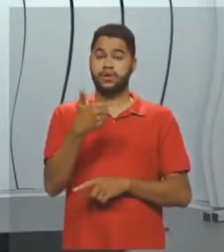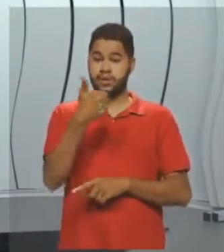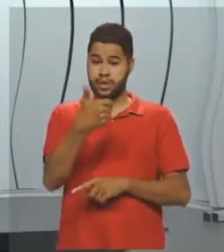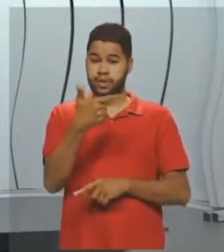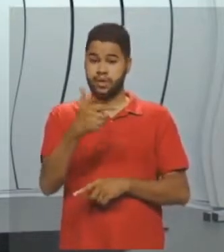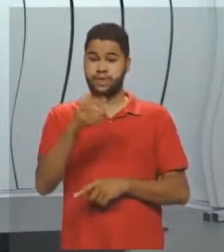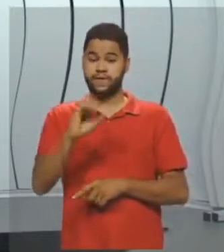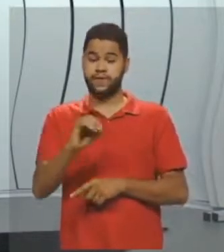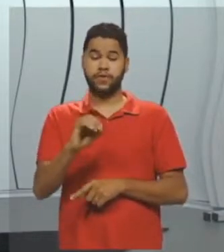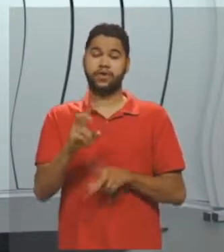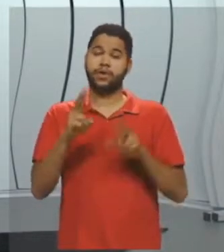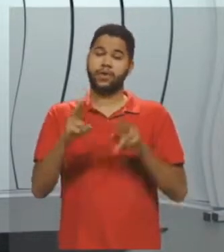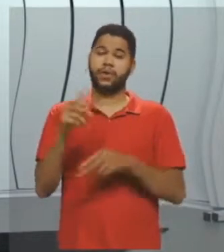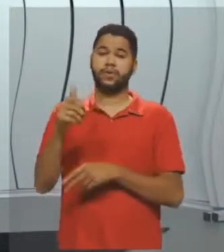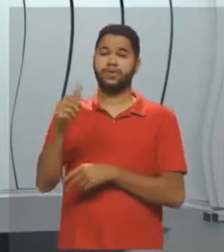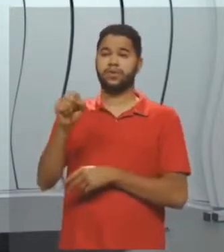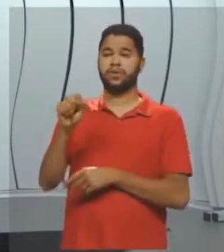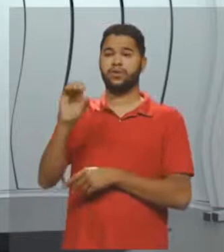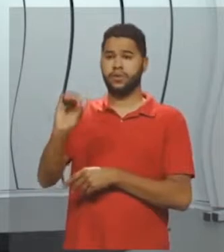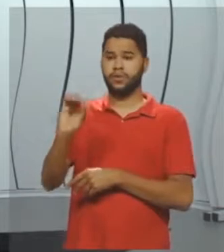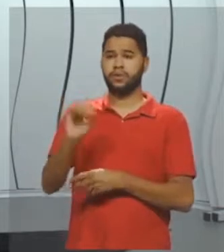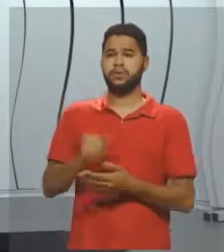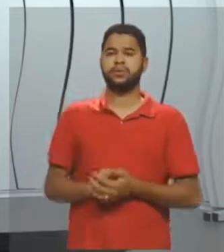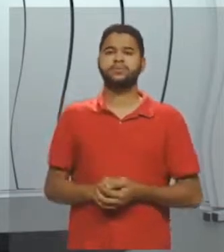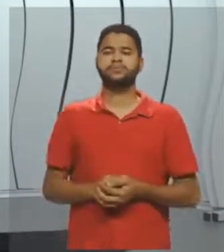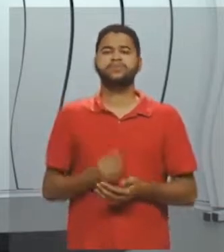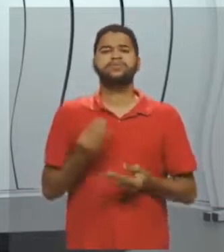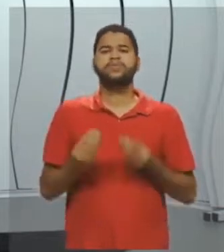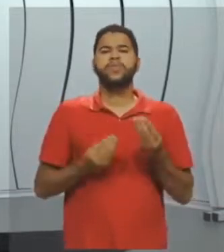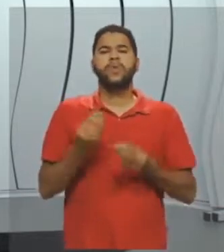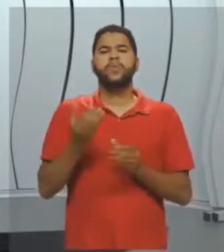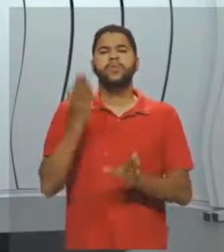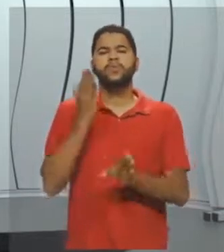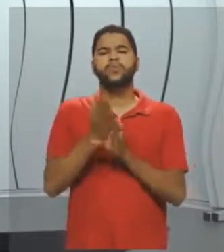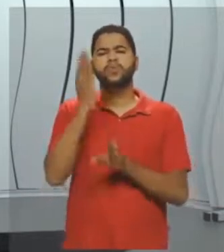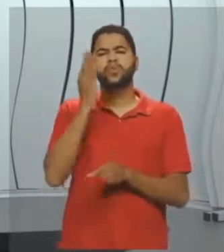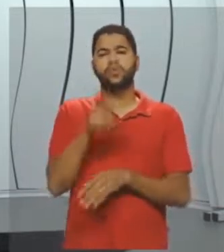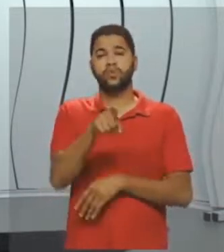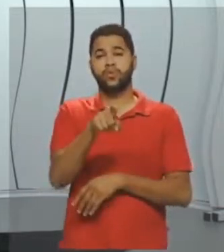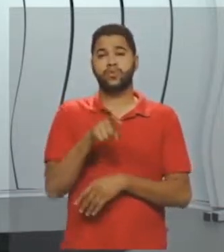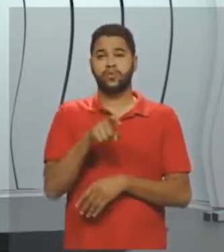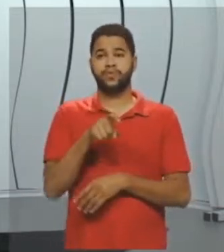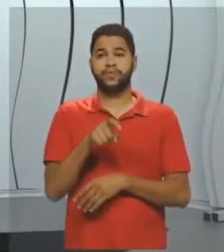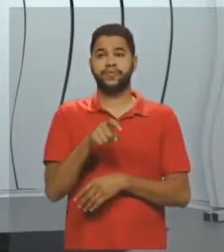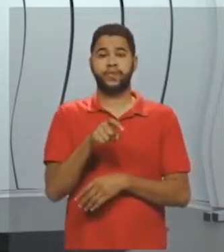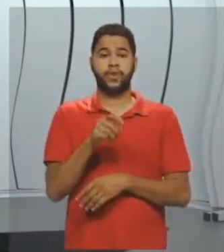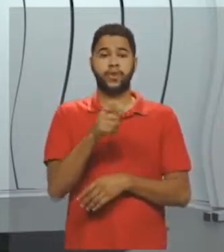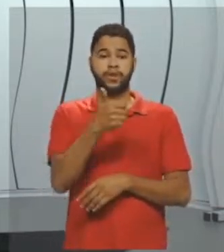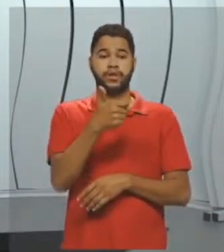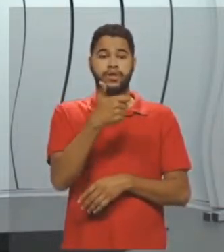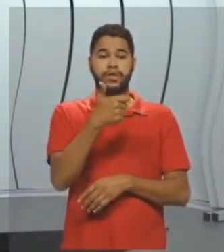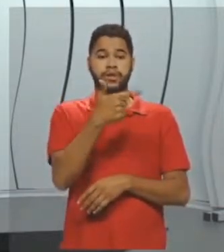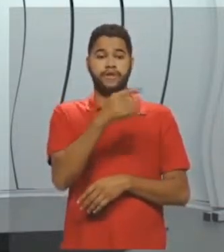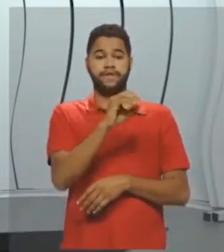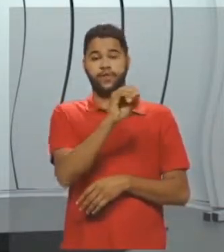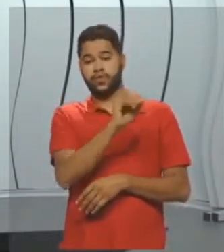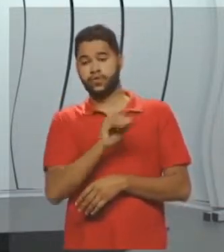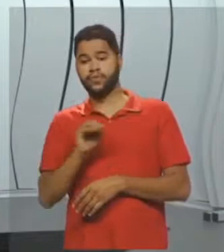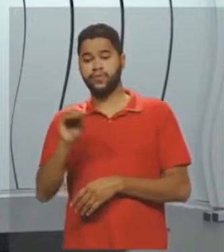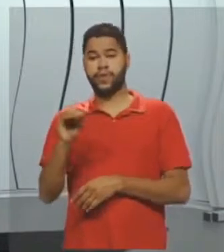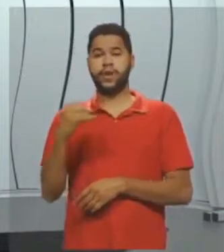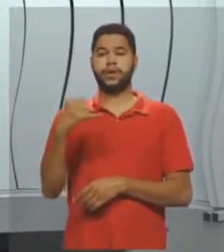é igual a 180 graus. Como que eu acho o x? Passo 120 para cá negativo,